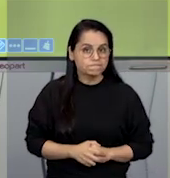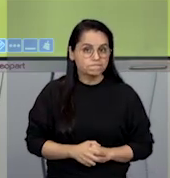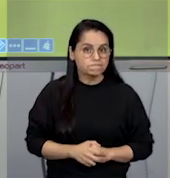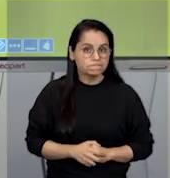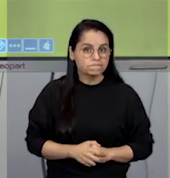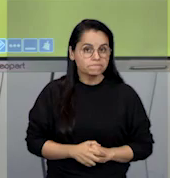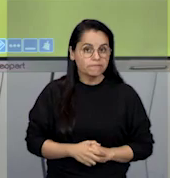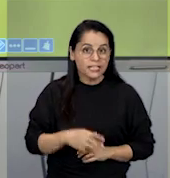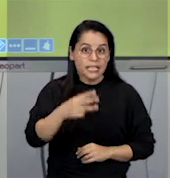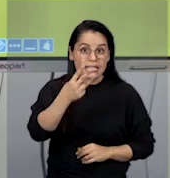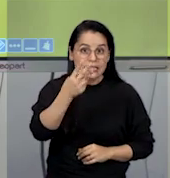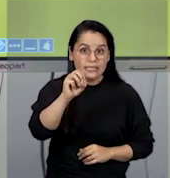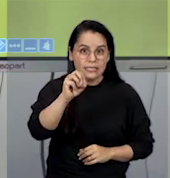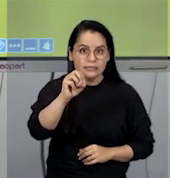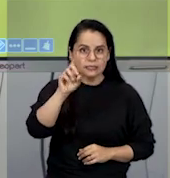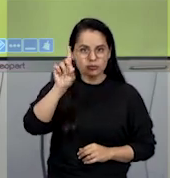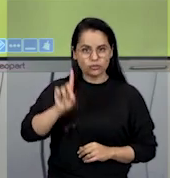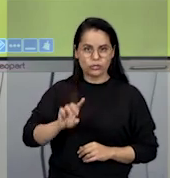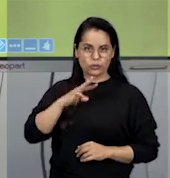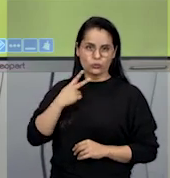São 30 direitos humanos.